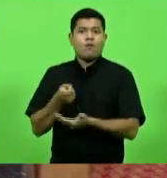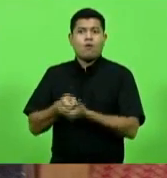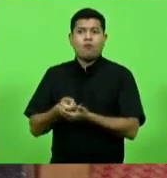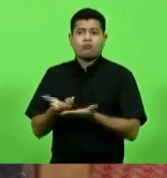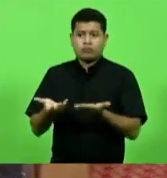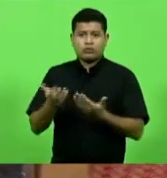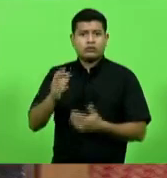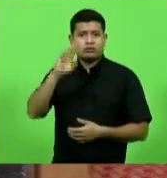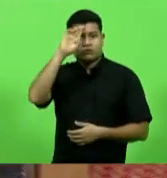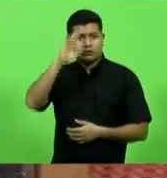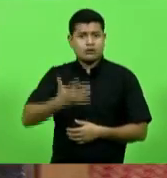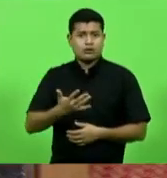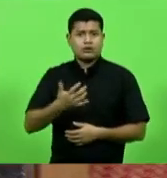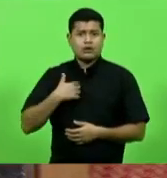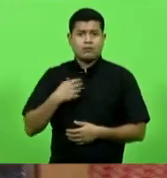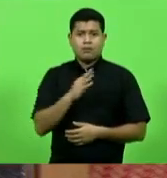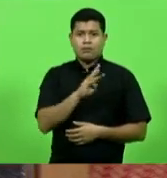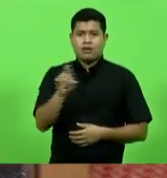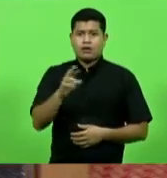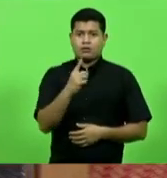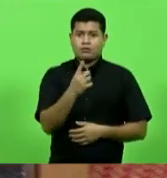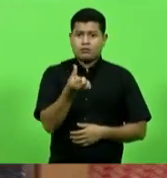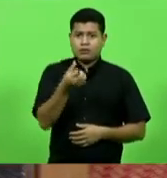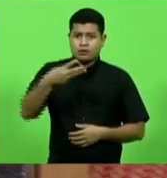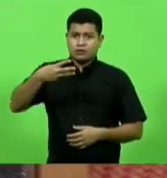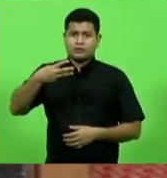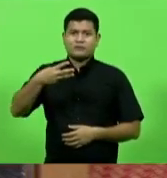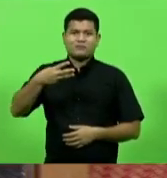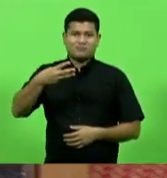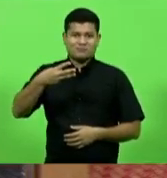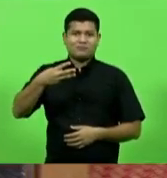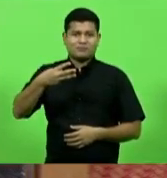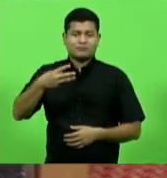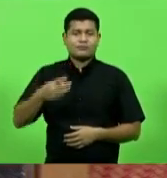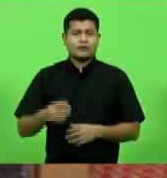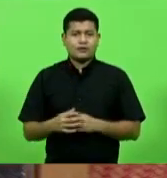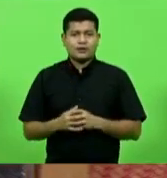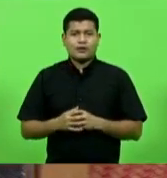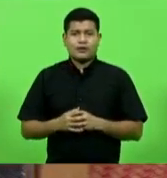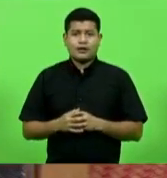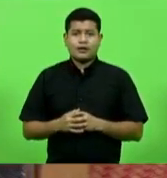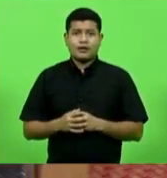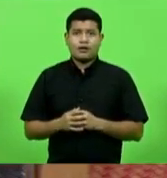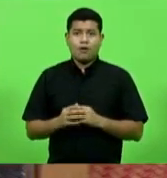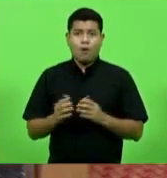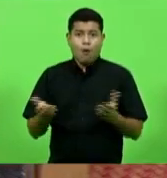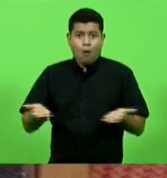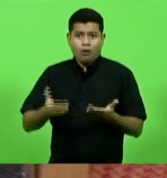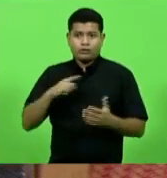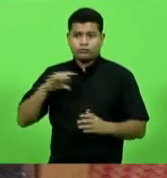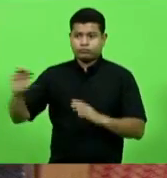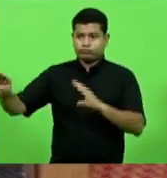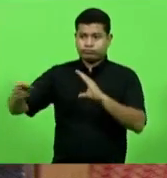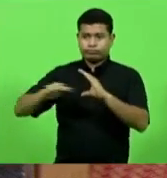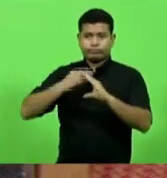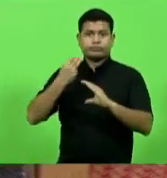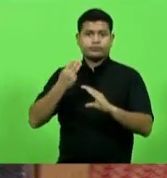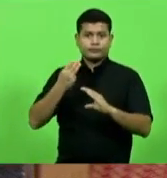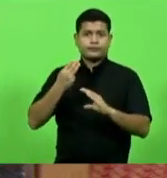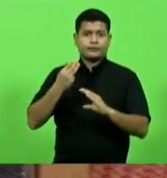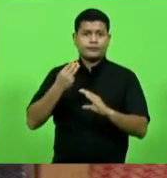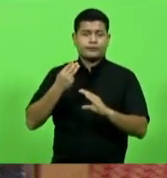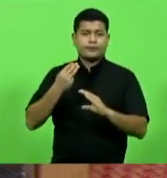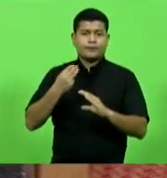BR 163 e recebemos hoje um ofício de resposta